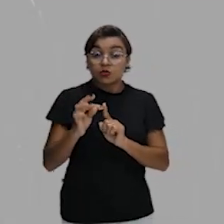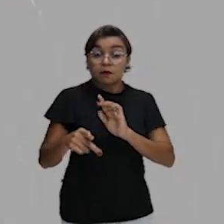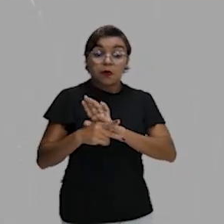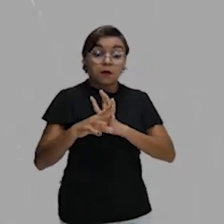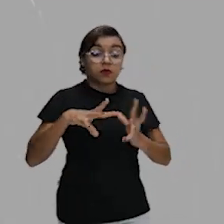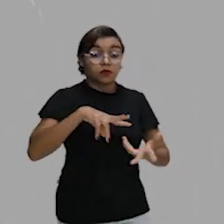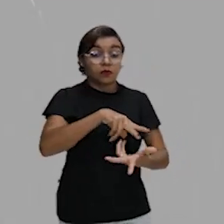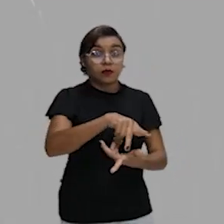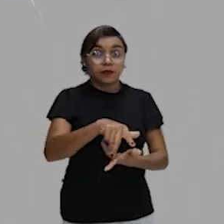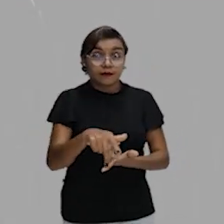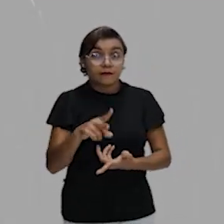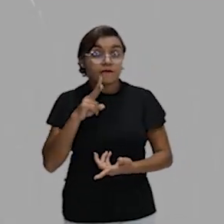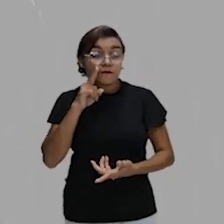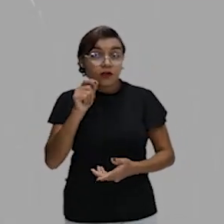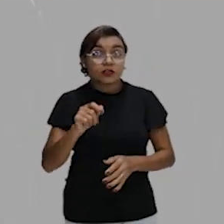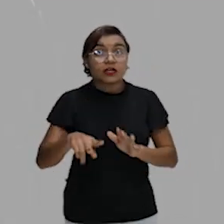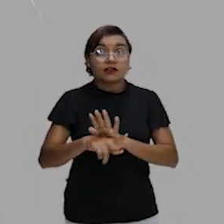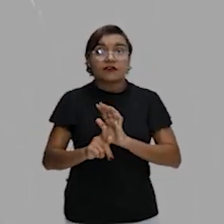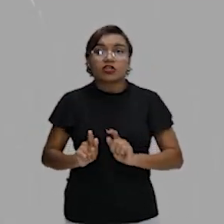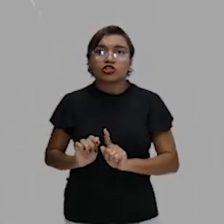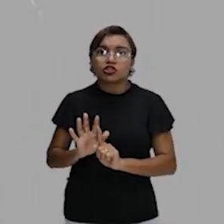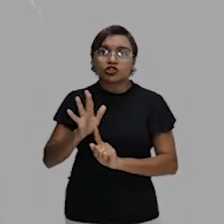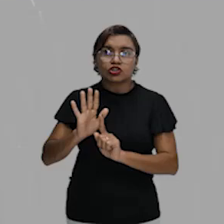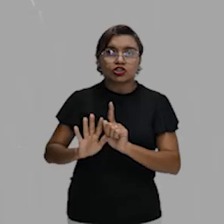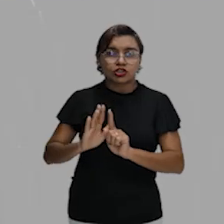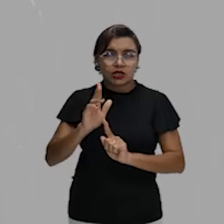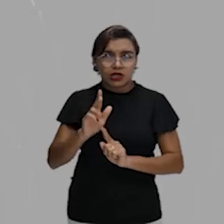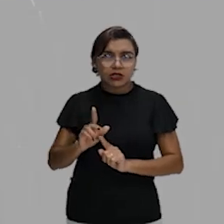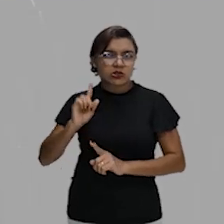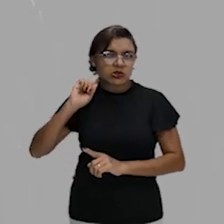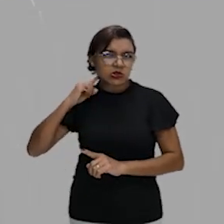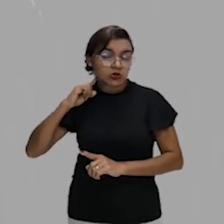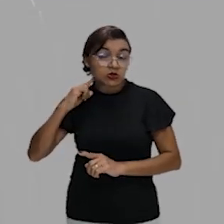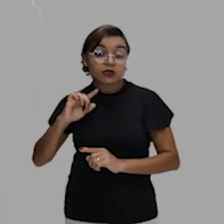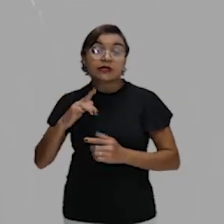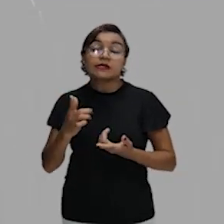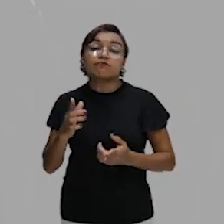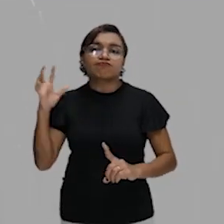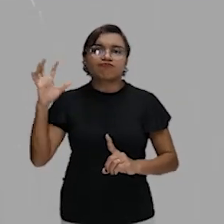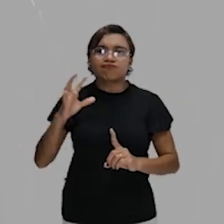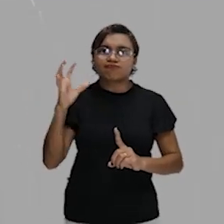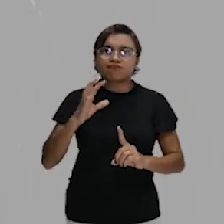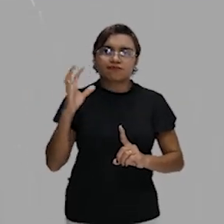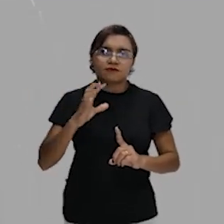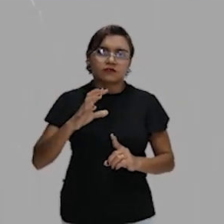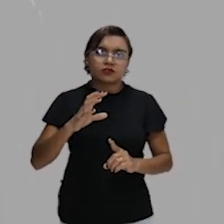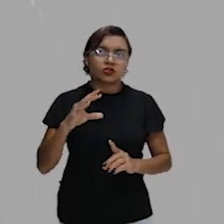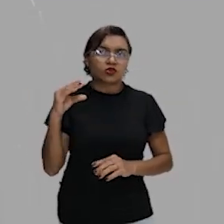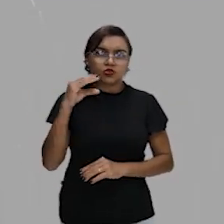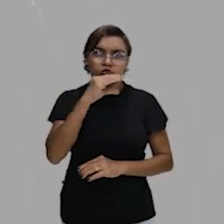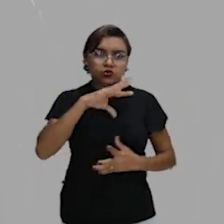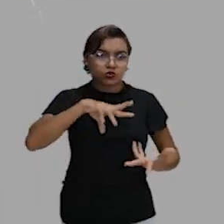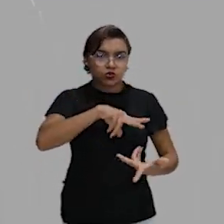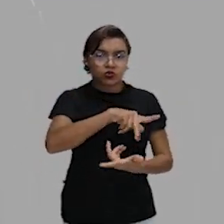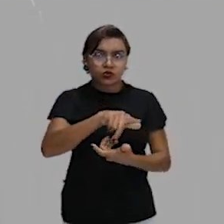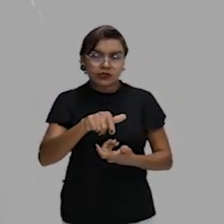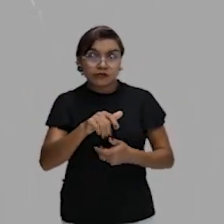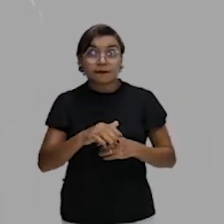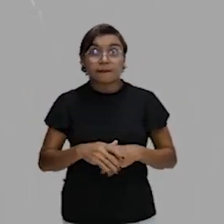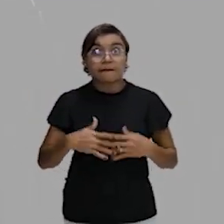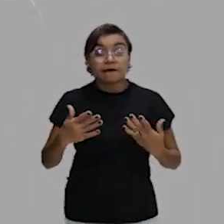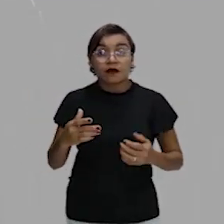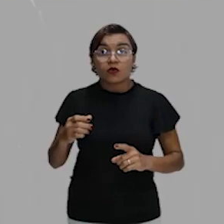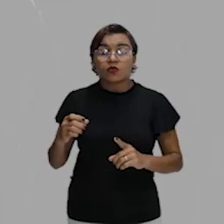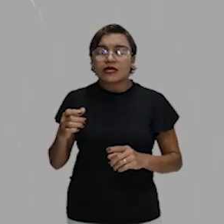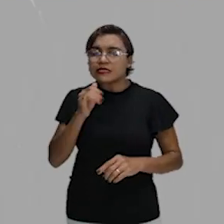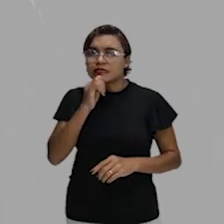intensificado pela emissão de gases poluentes, o que dá, por consequência, o aquecimento global. Então, não é o efeito estufa em si que é o